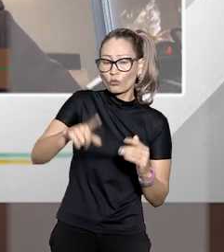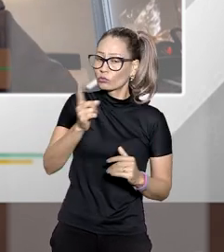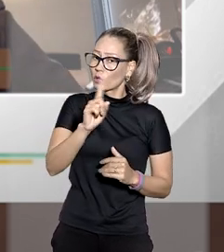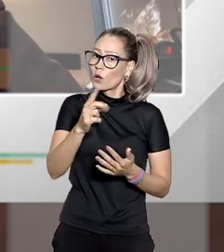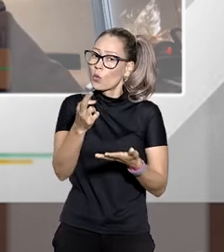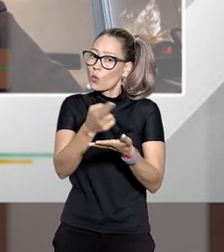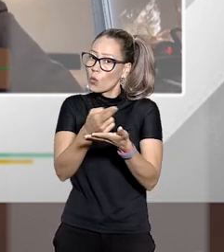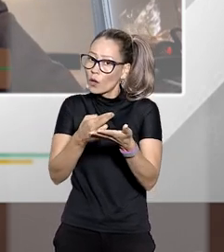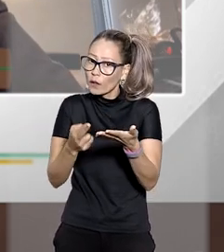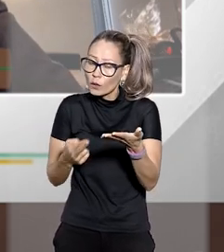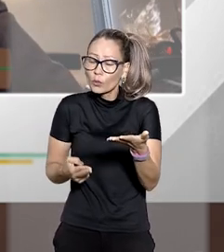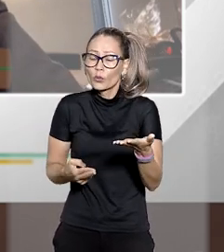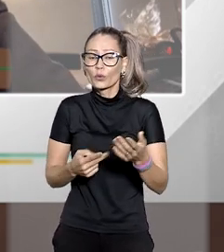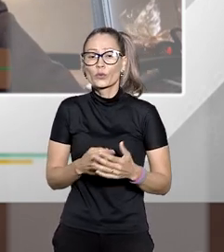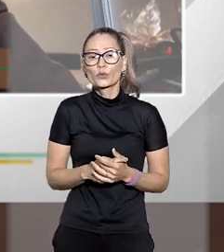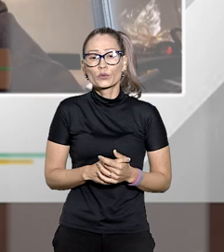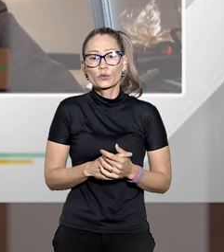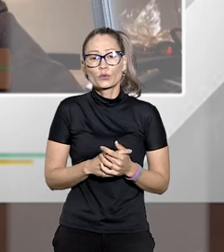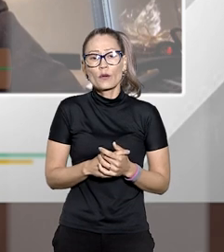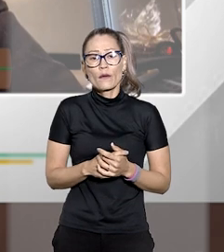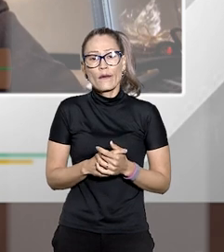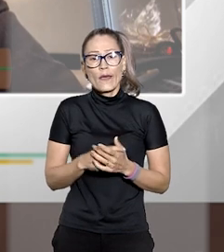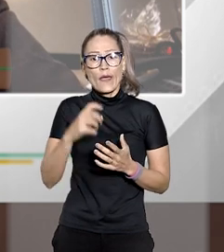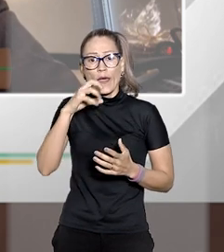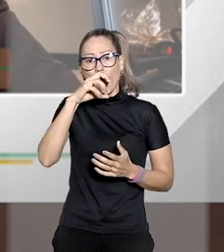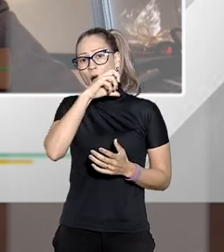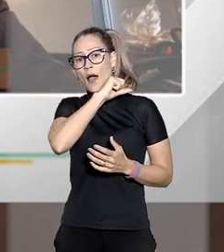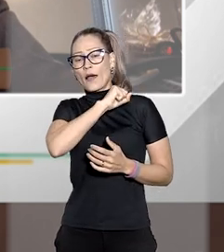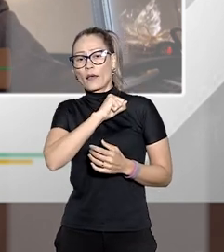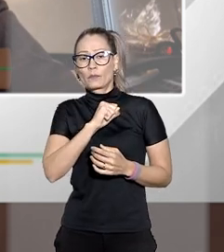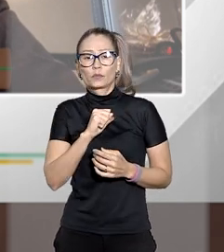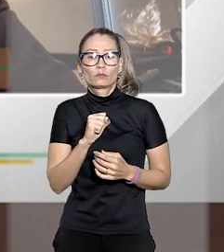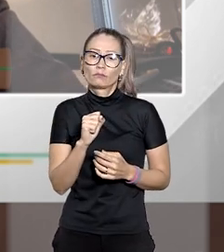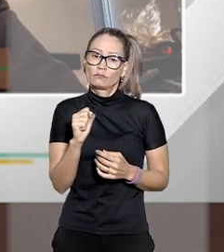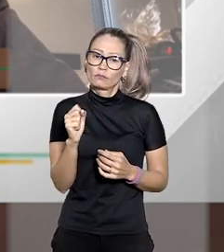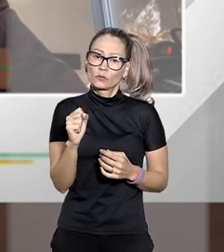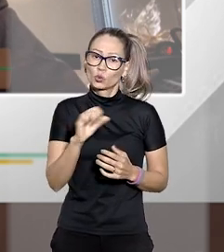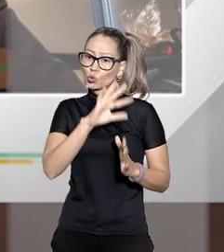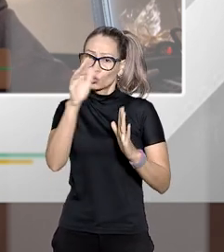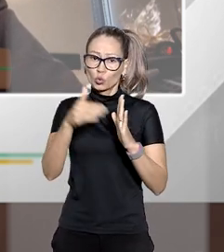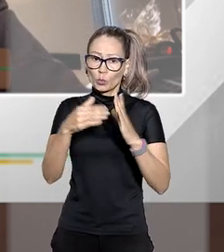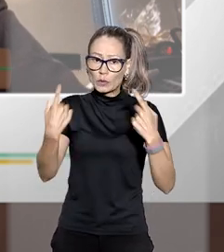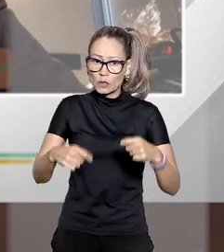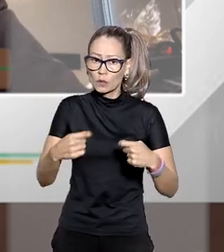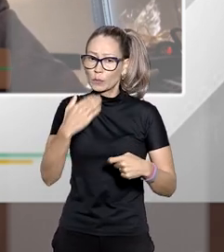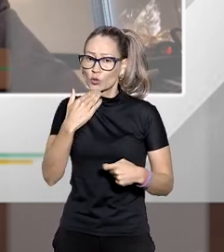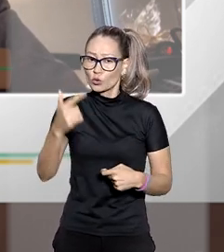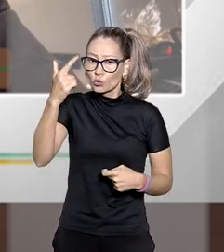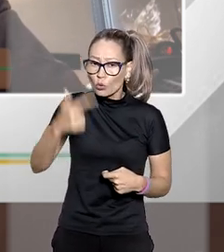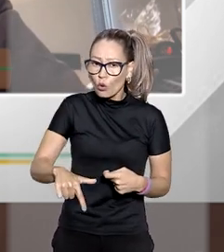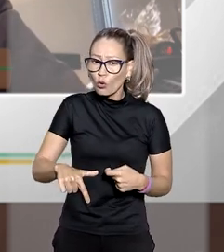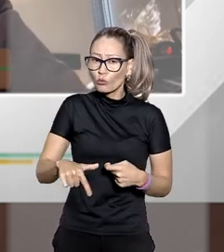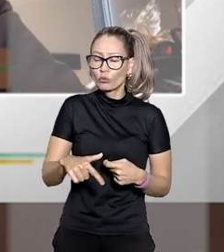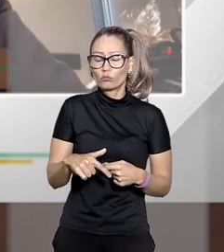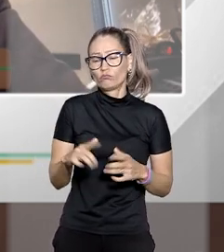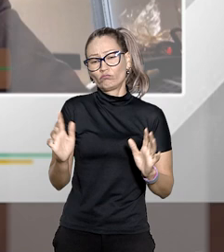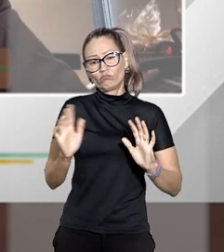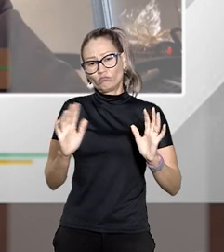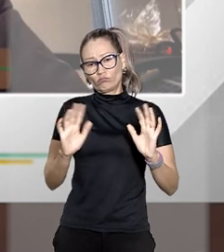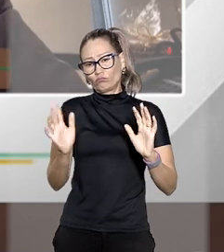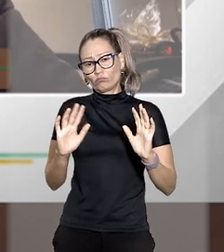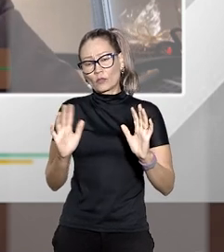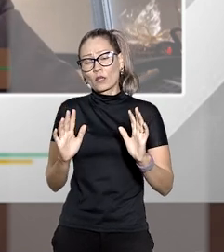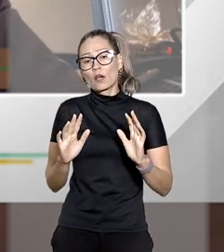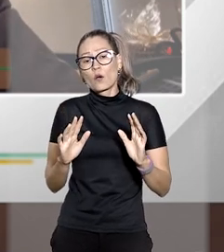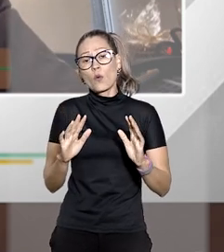lei é que o recurso ele não é um rito de passagem quer dizer eu tenho que recorrer em todas as causas não eu recorreria